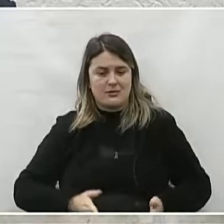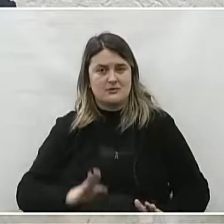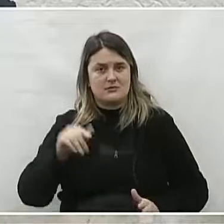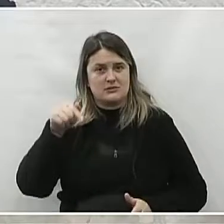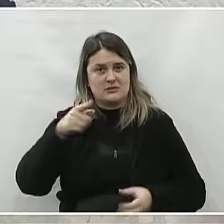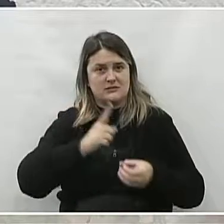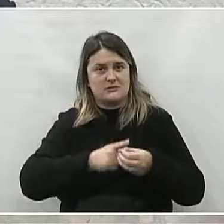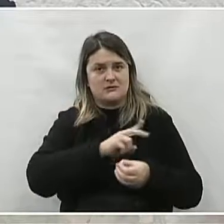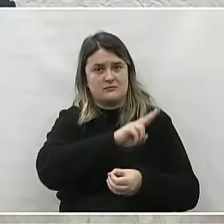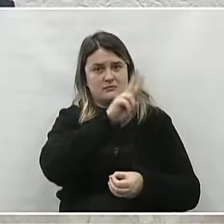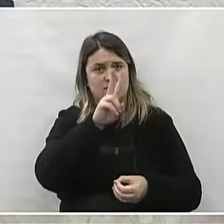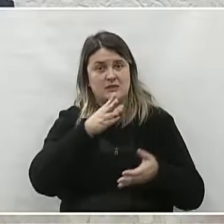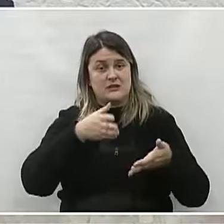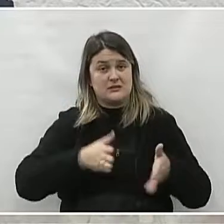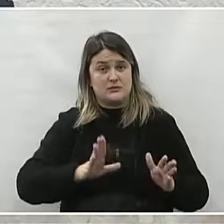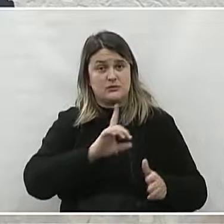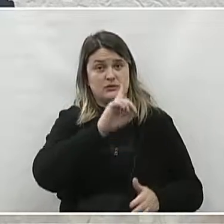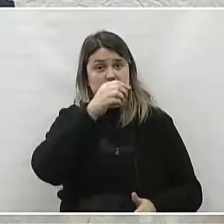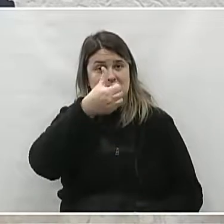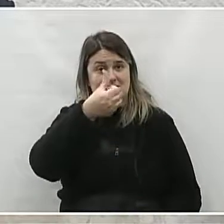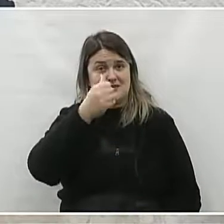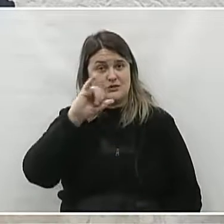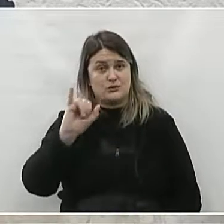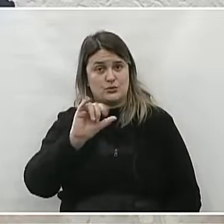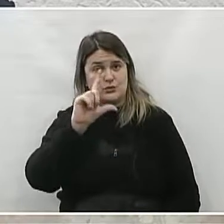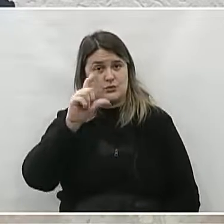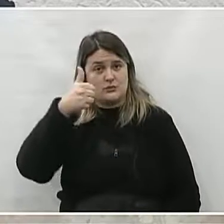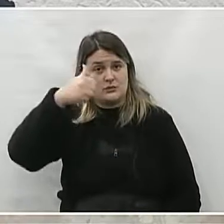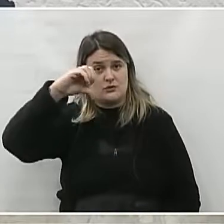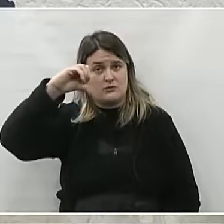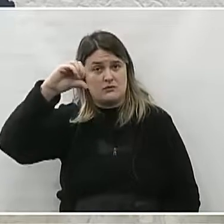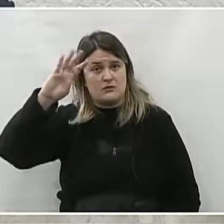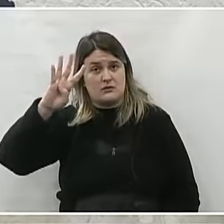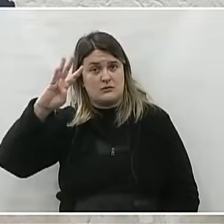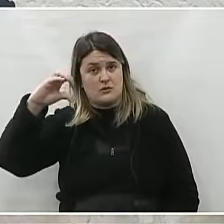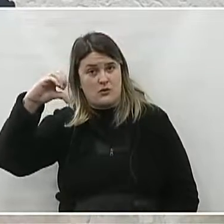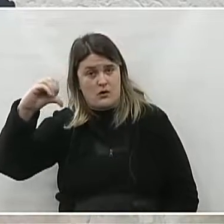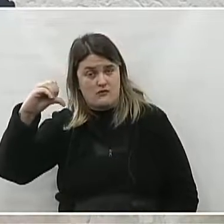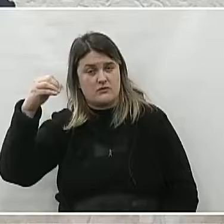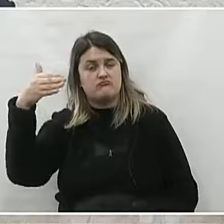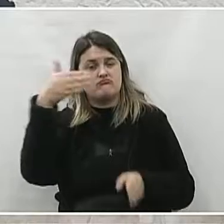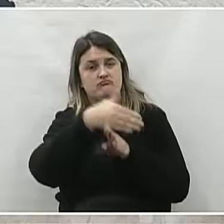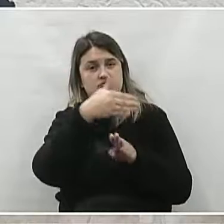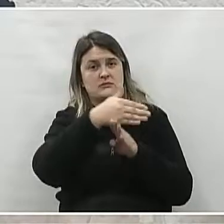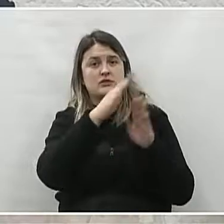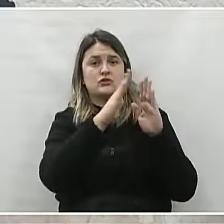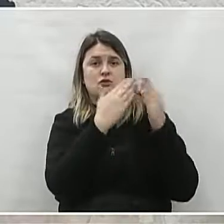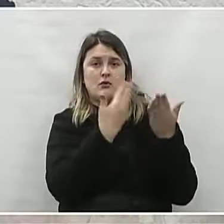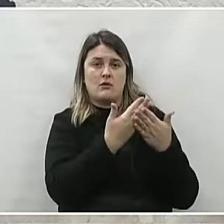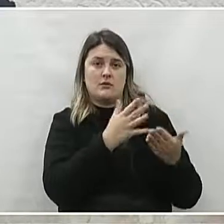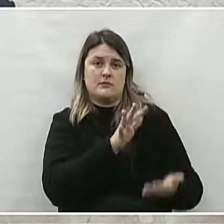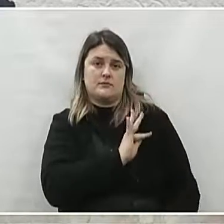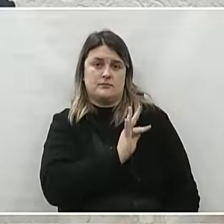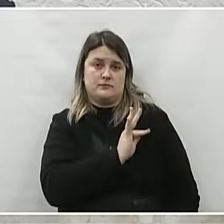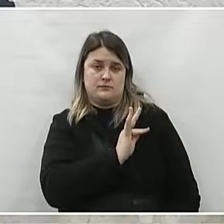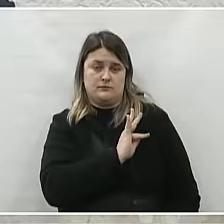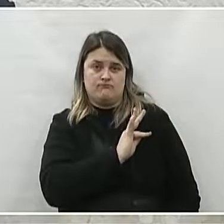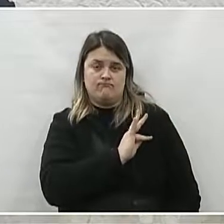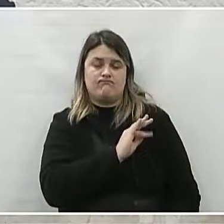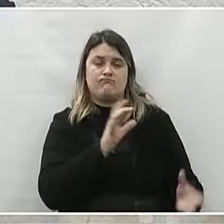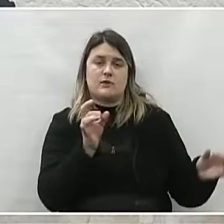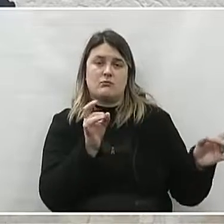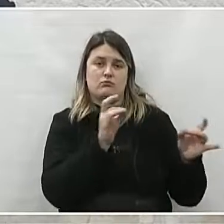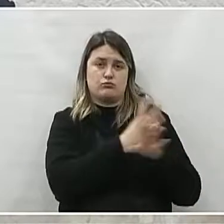Vitória, nasceu em 16 de julho de 1949. Frequentou o Colégio Túlio de França, onde